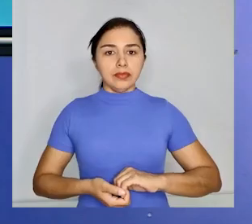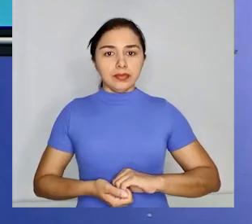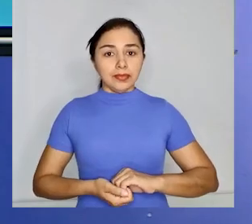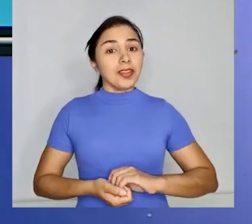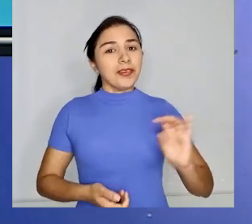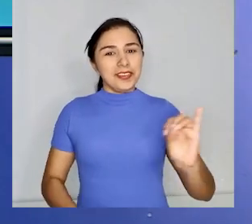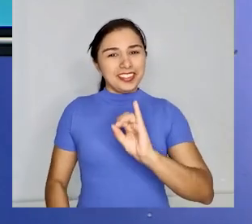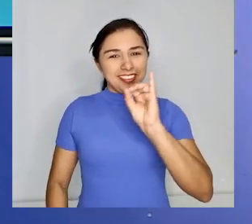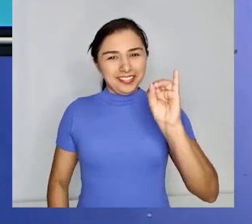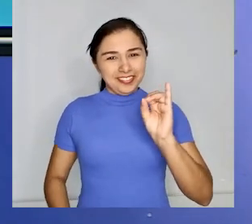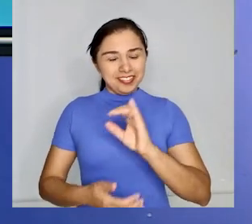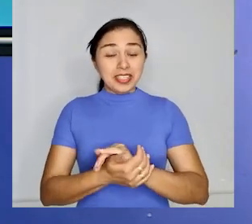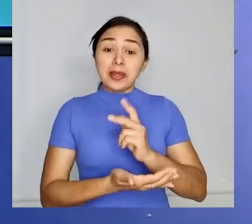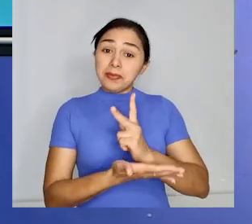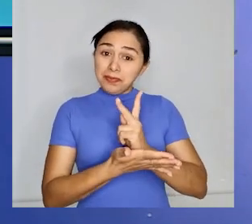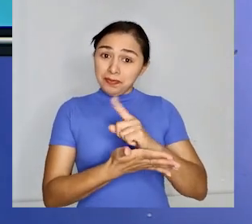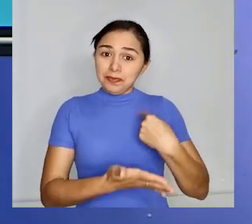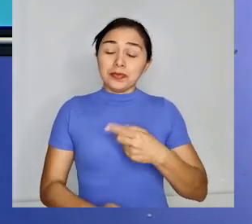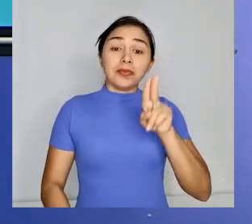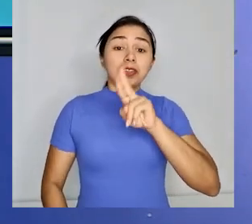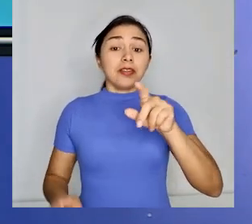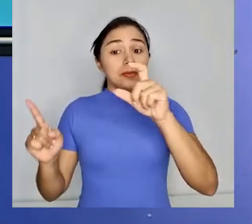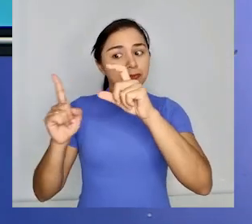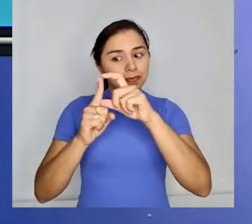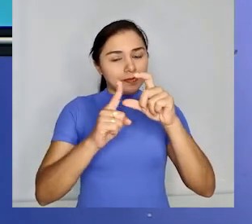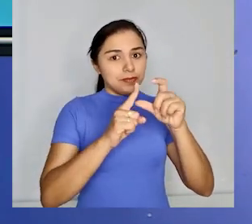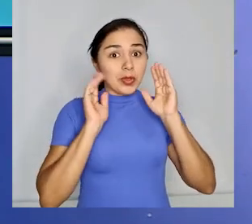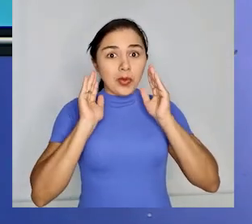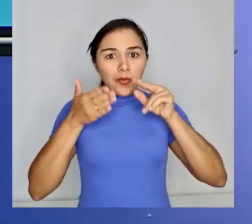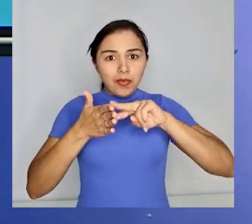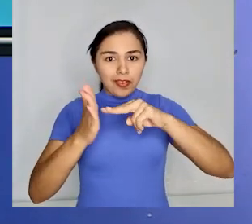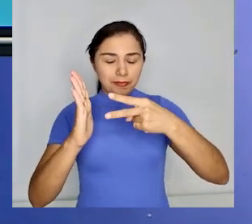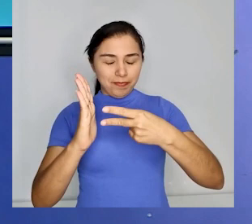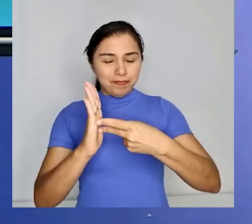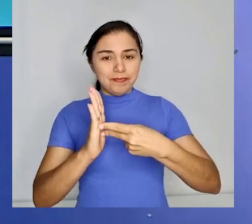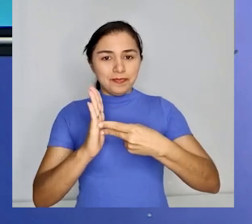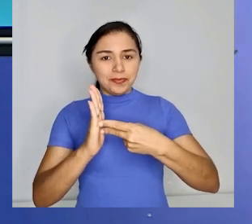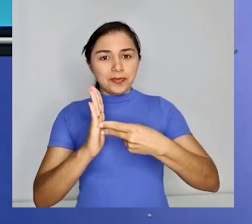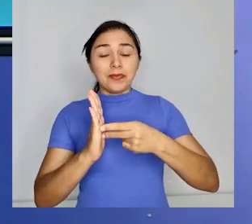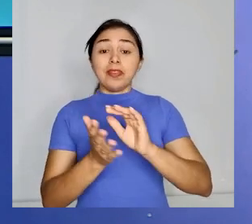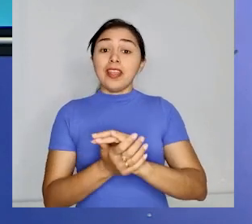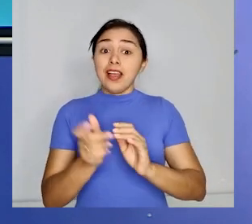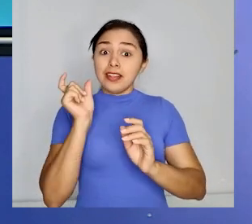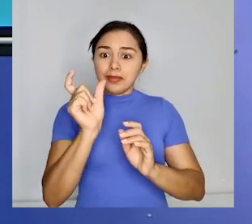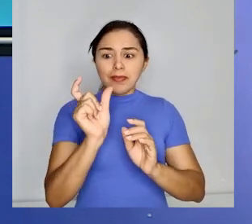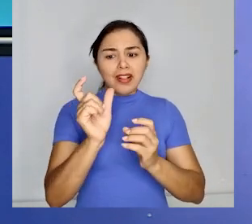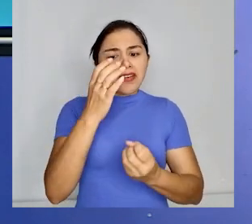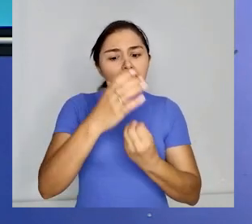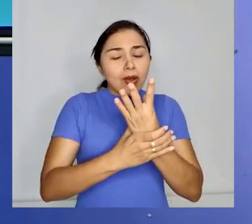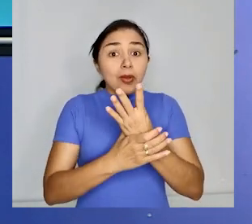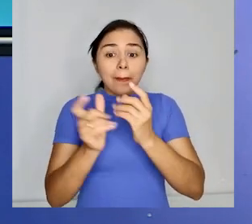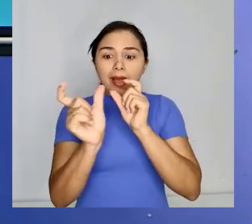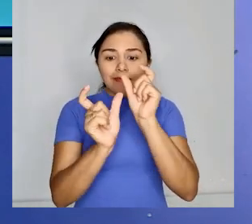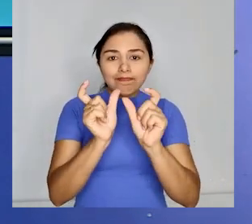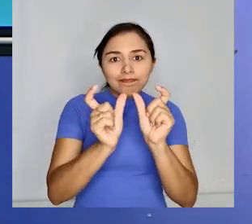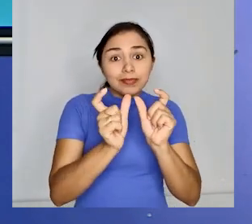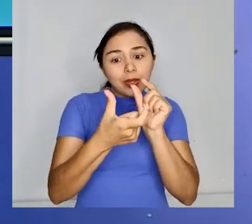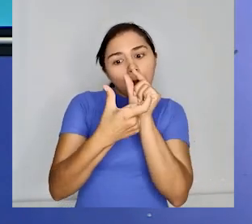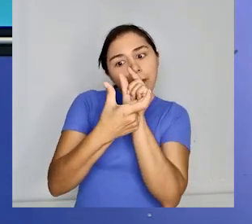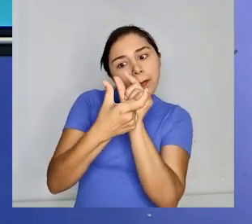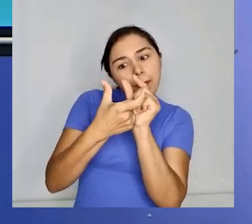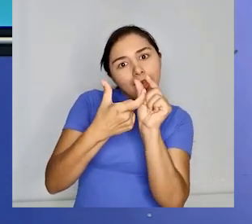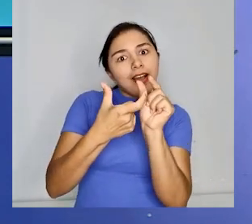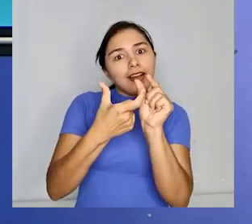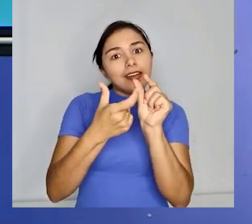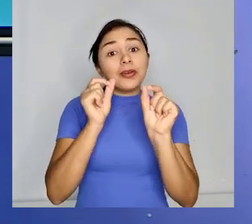Oi pessoal, embora utilizemos as palavras com um todo significativo, elas são formadas por estruturas menores,